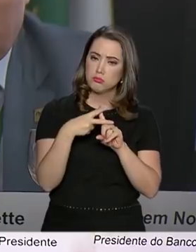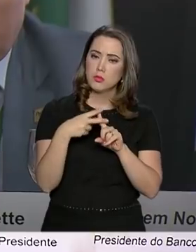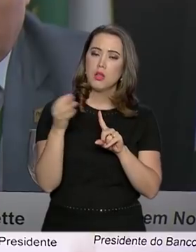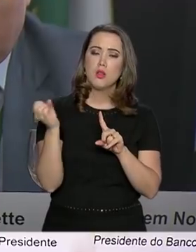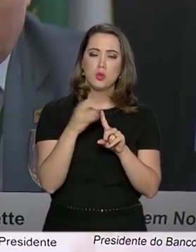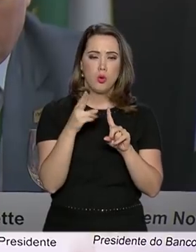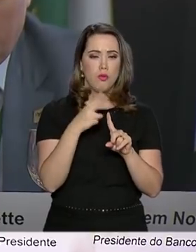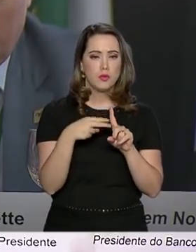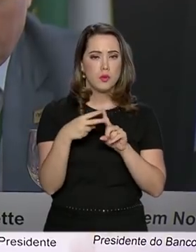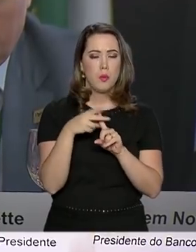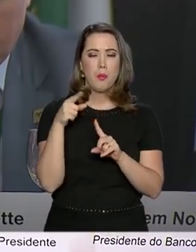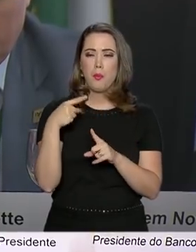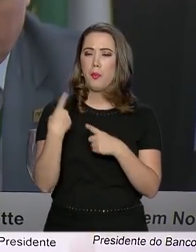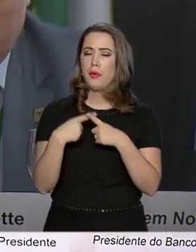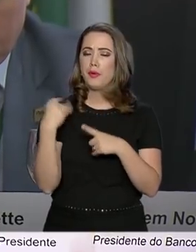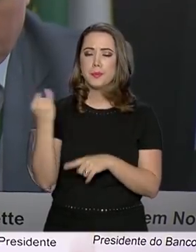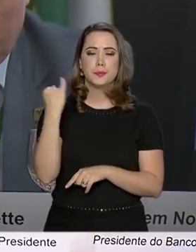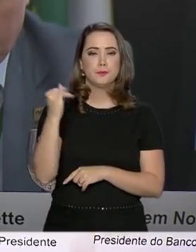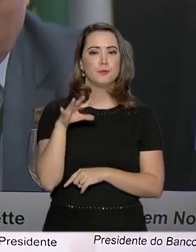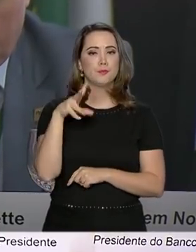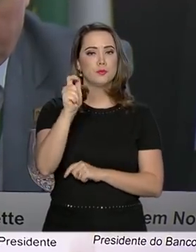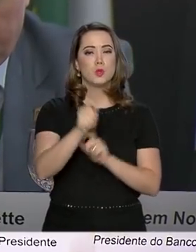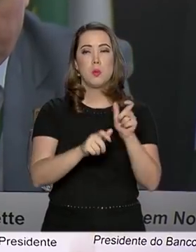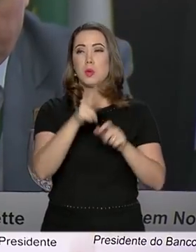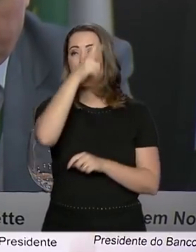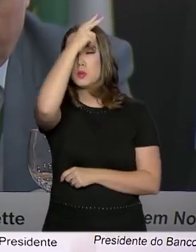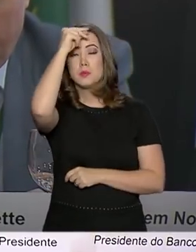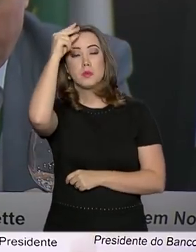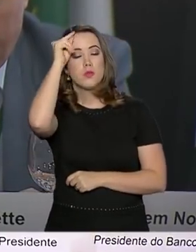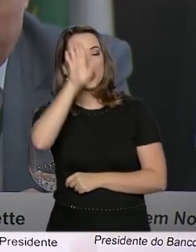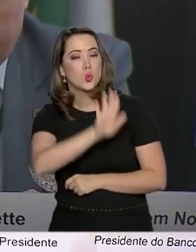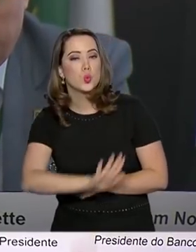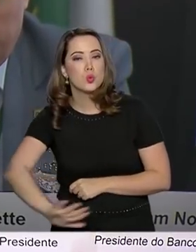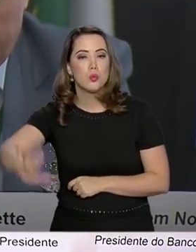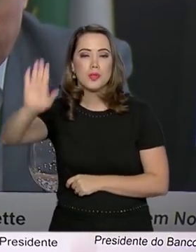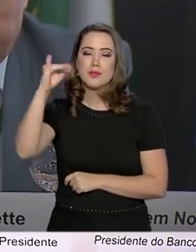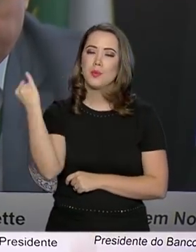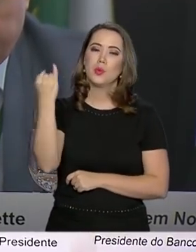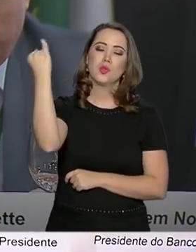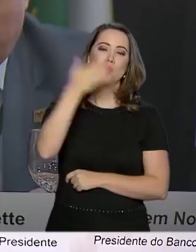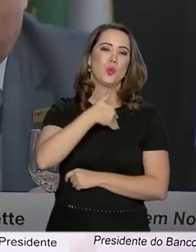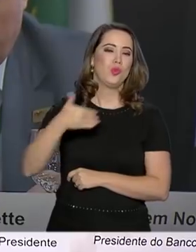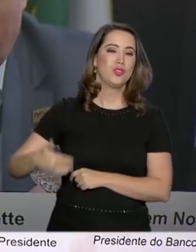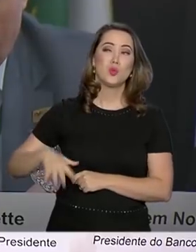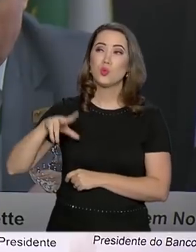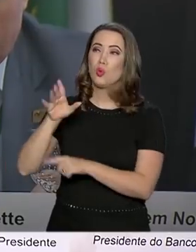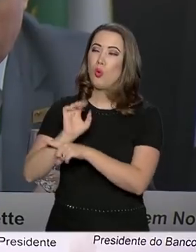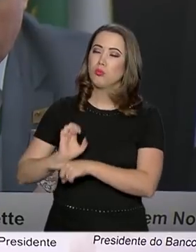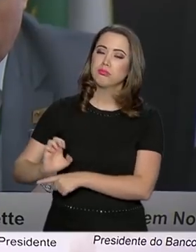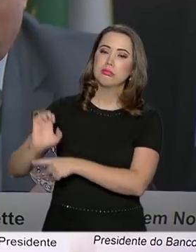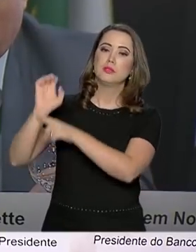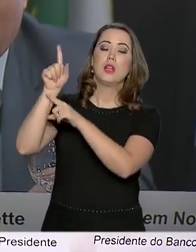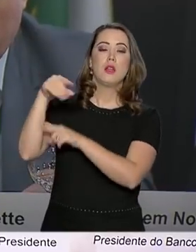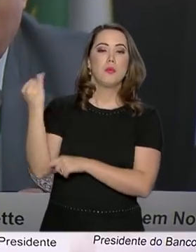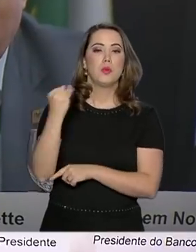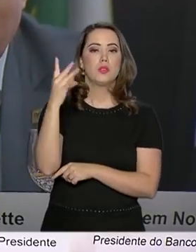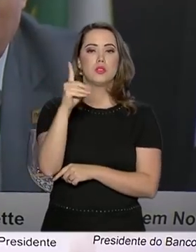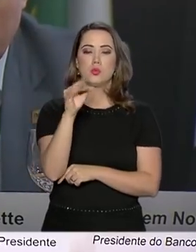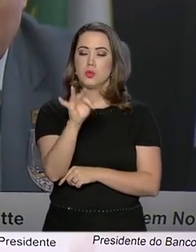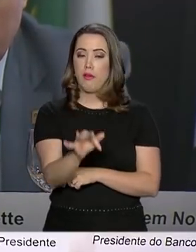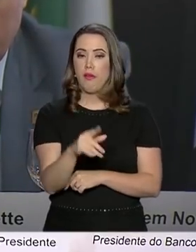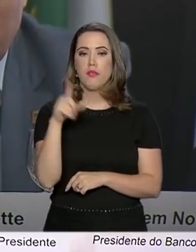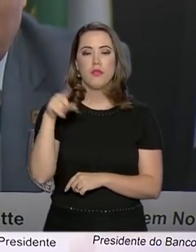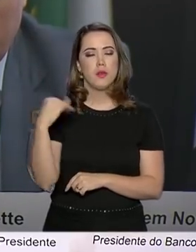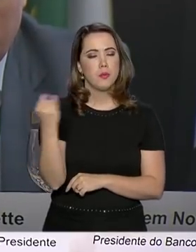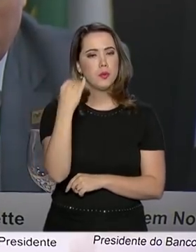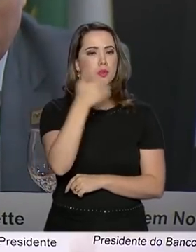isso interessa a todas as prefeituras do Brasil, interessa a todos os governos estaduais do Brasil, interessa ao Distrito Federal, isso interessa